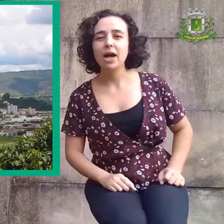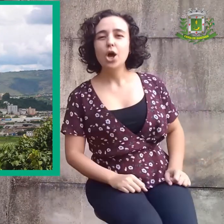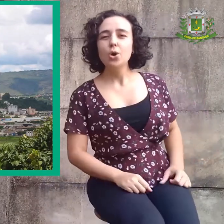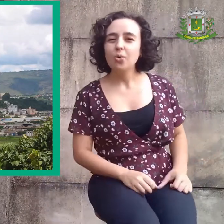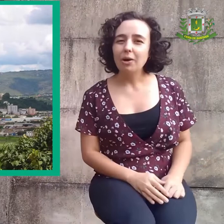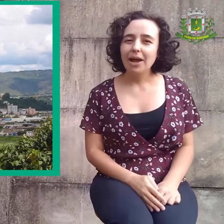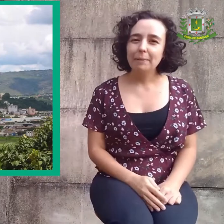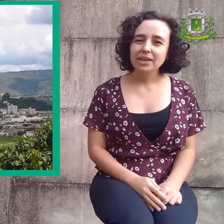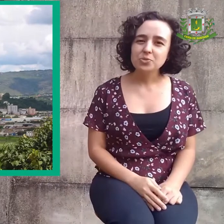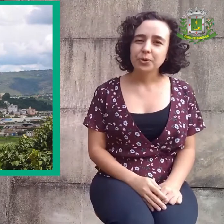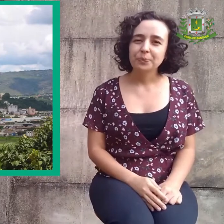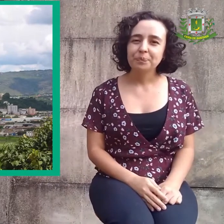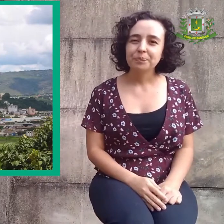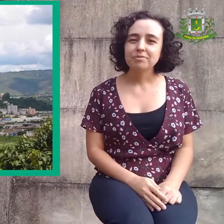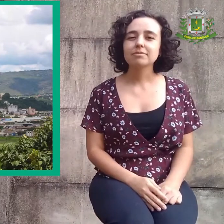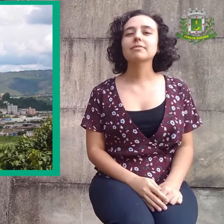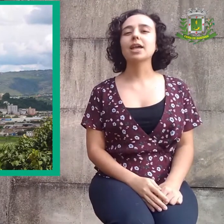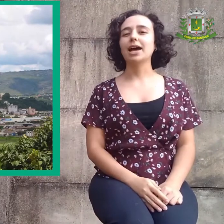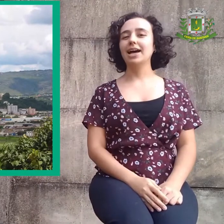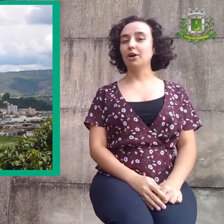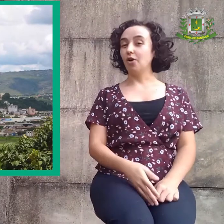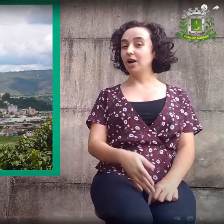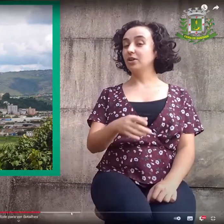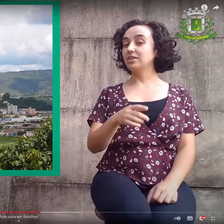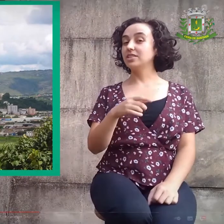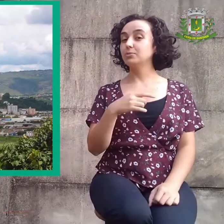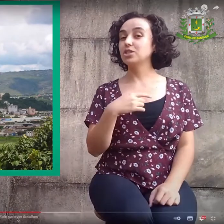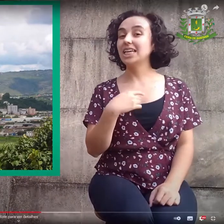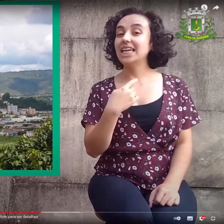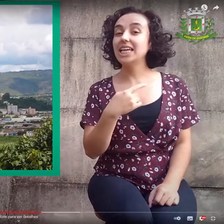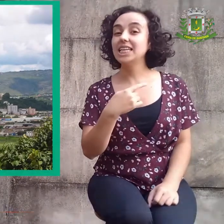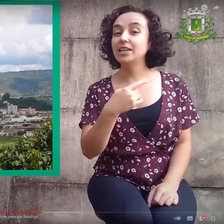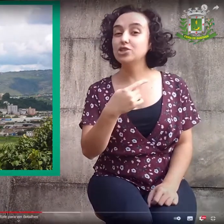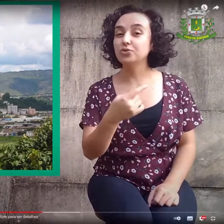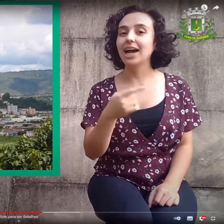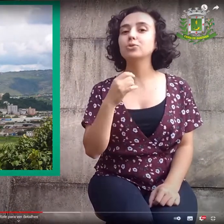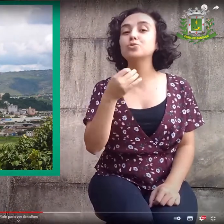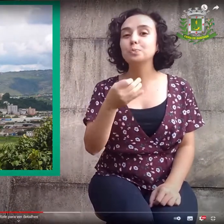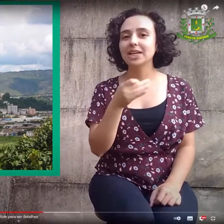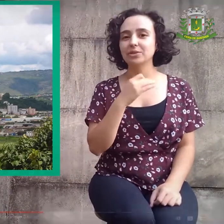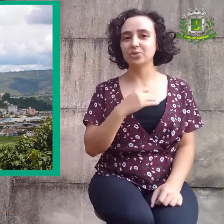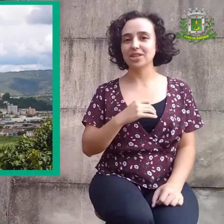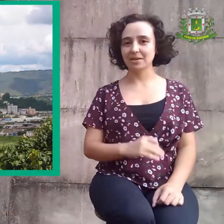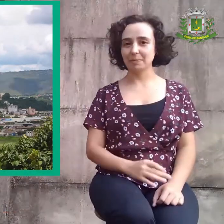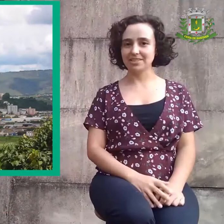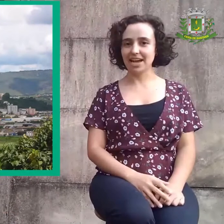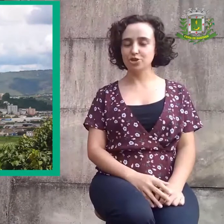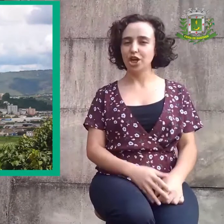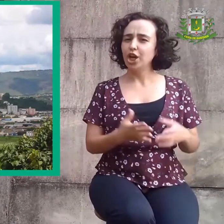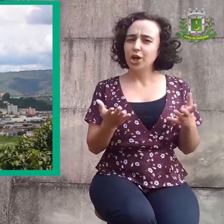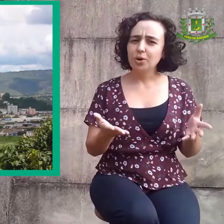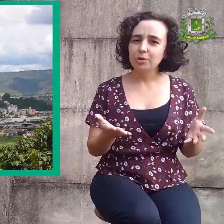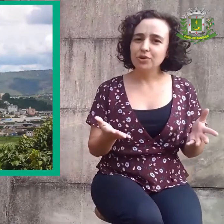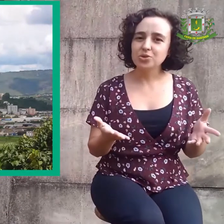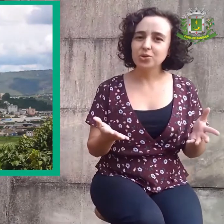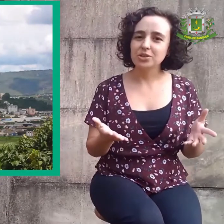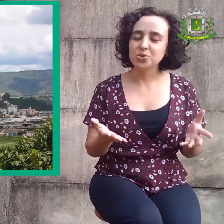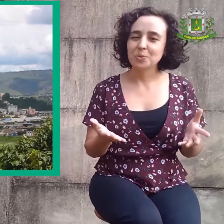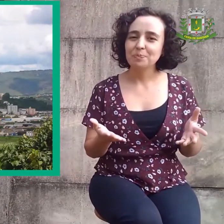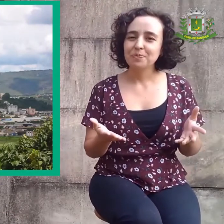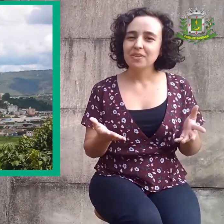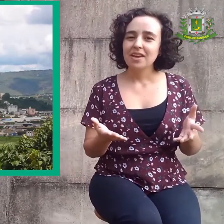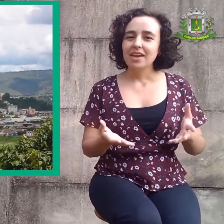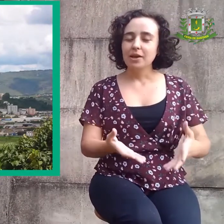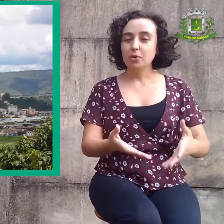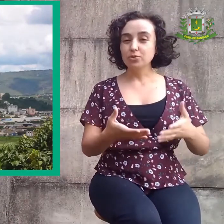segunda etapa. Qual é mesmo? Ah, agora nós temos que identificar os planos dessa paisagem. Como eu